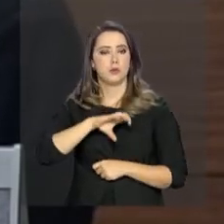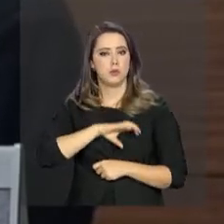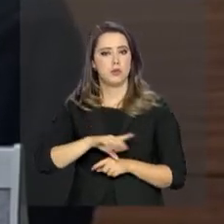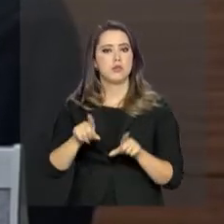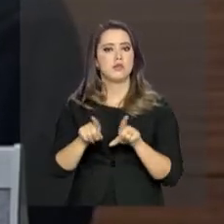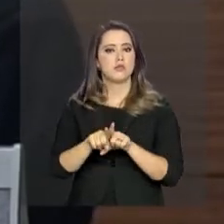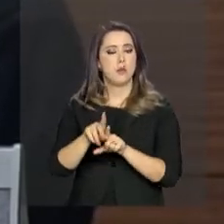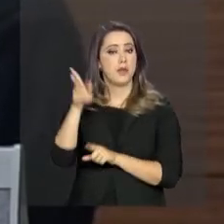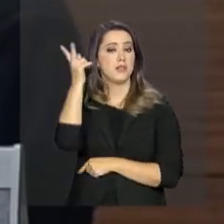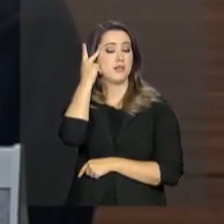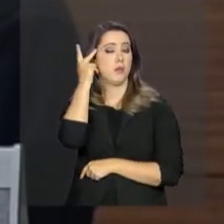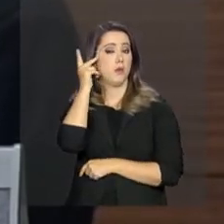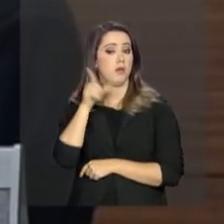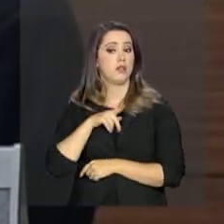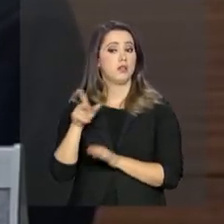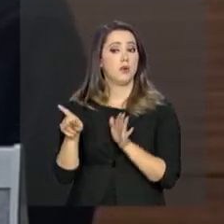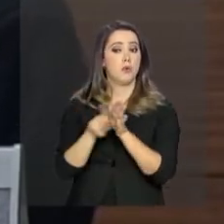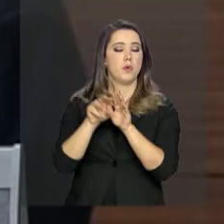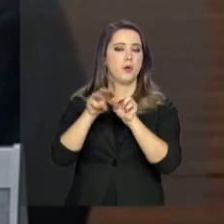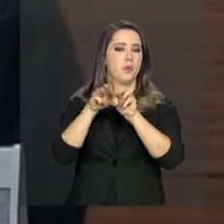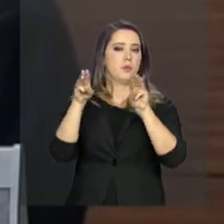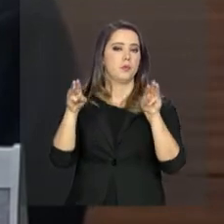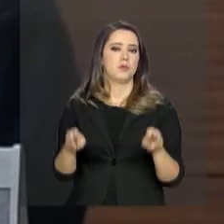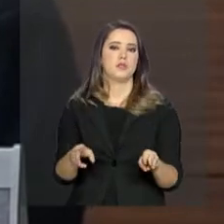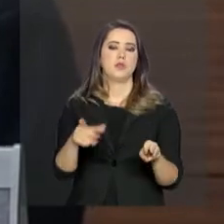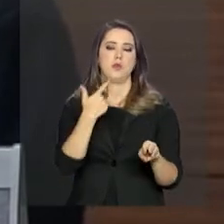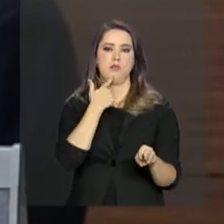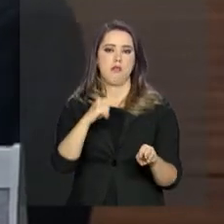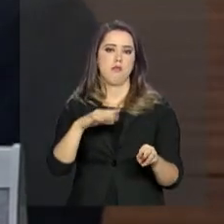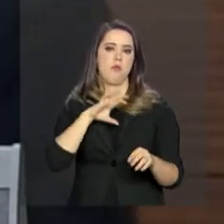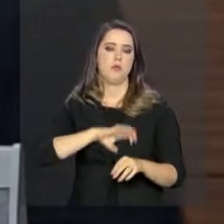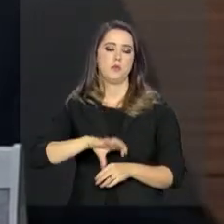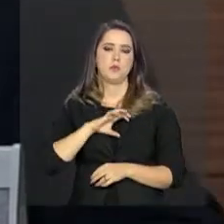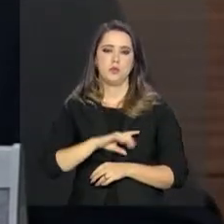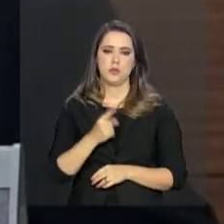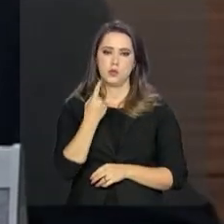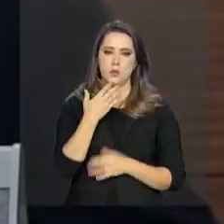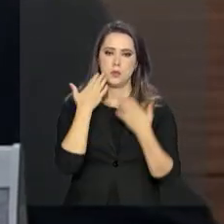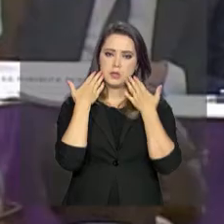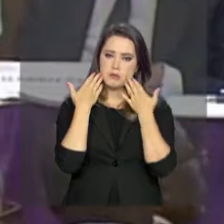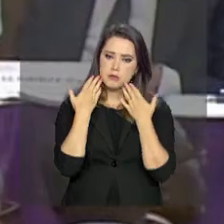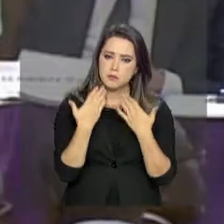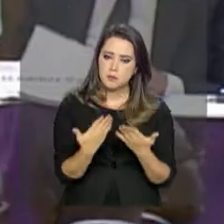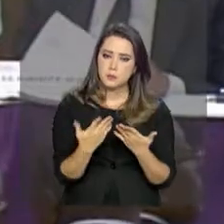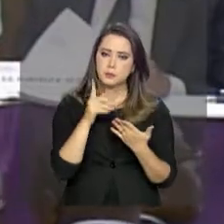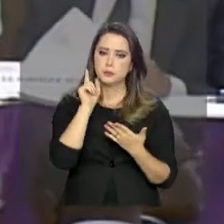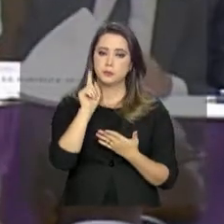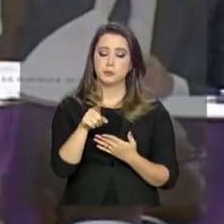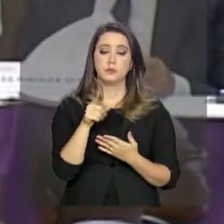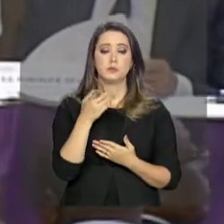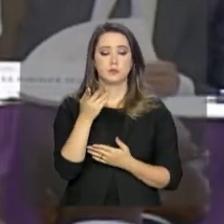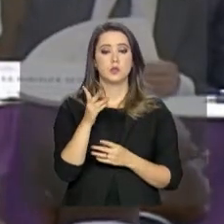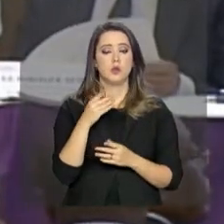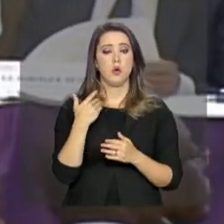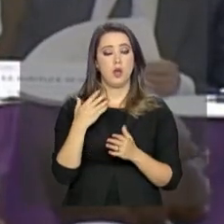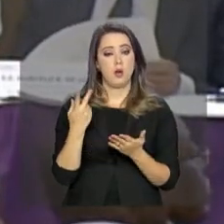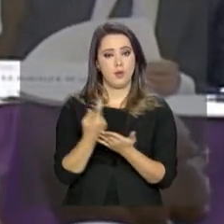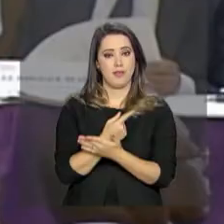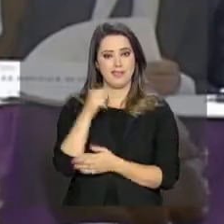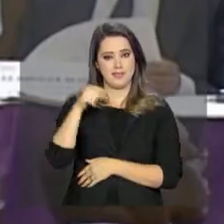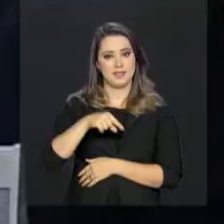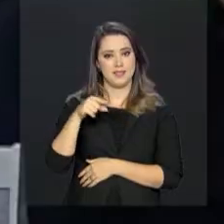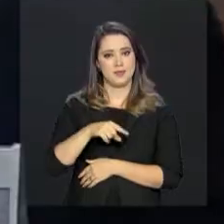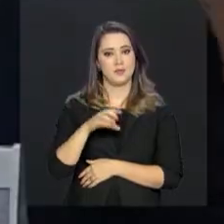Portuguesa, situado em São Paulo. Aliás, uma dessas exposições, senhor presidente Jorge Fonseca, encontra-se ainda em curso aqui mesmo,